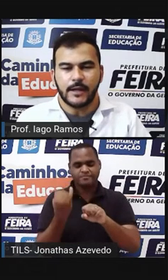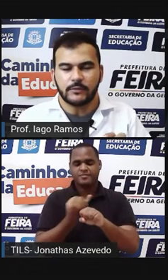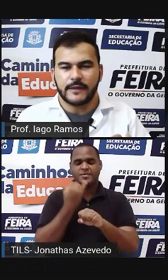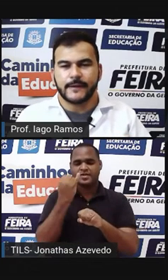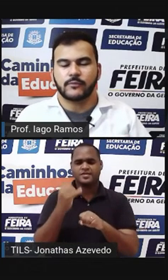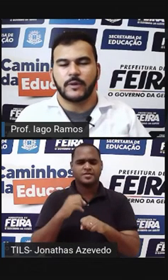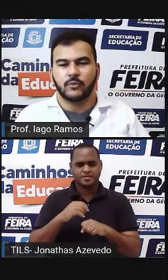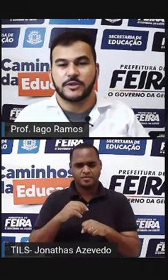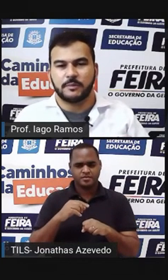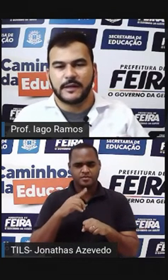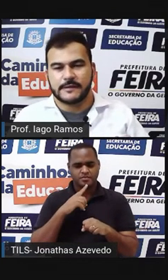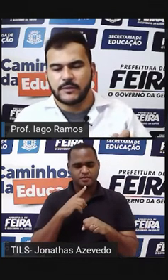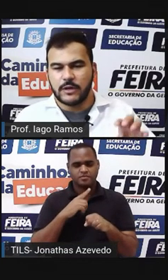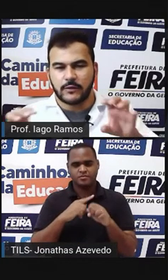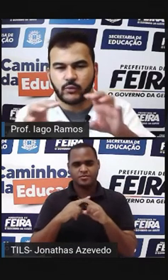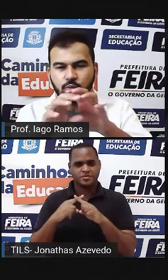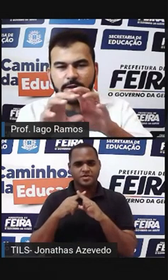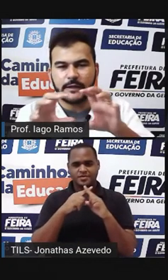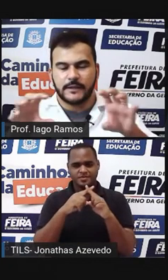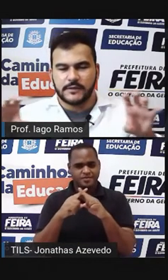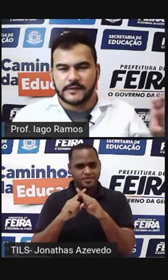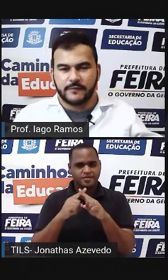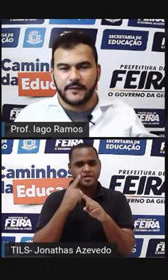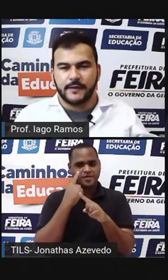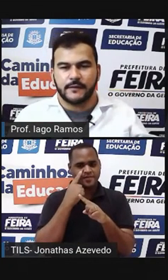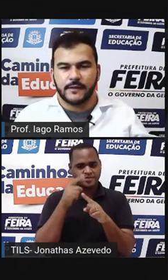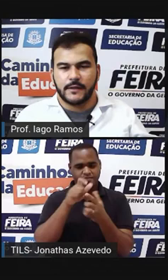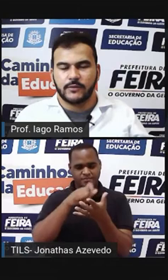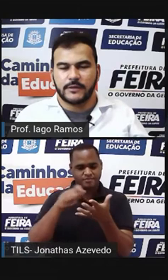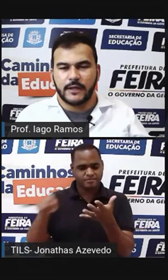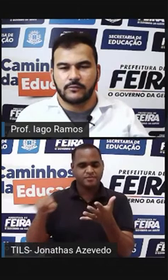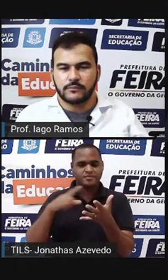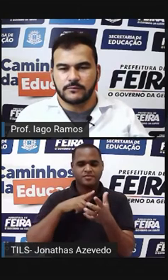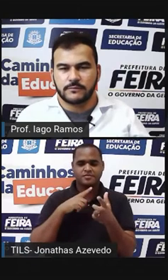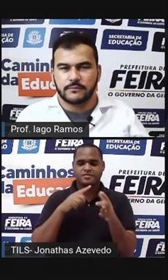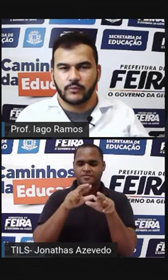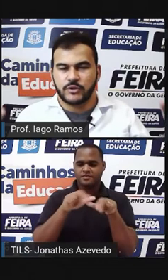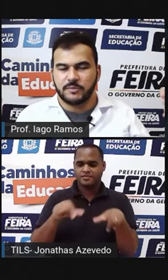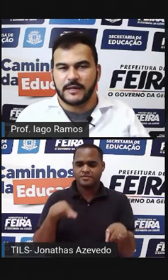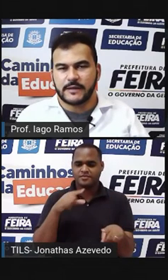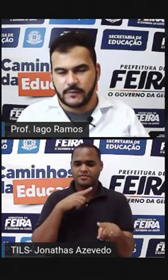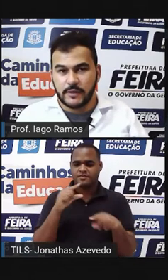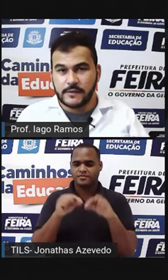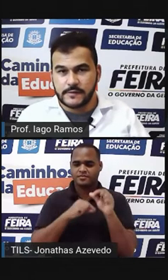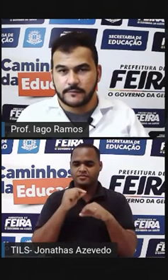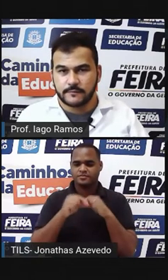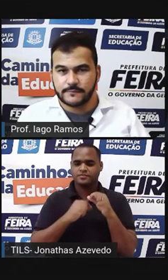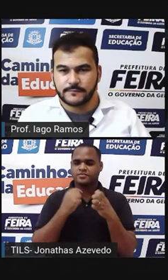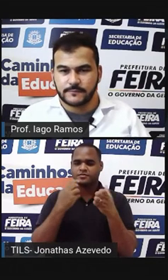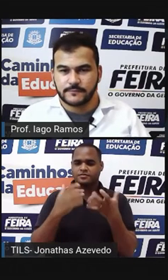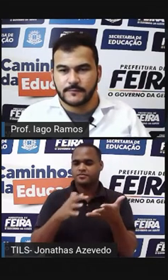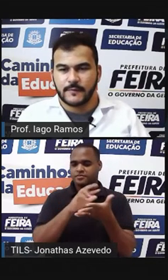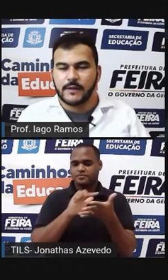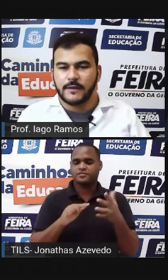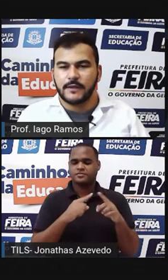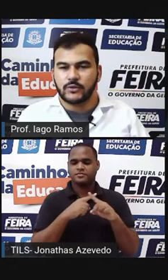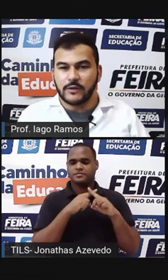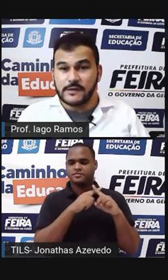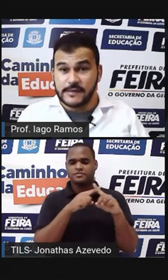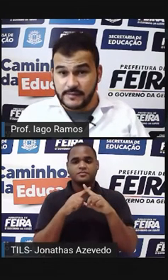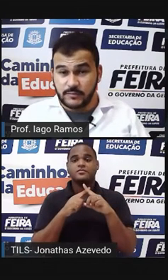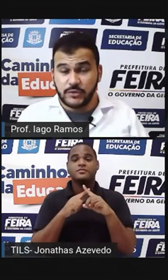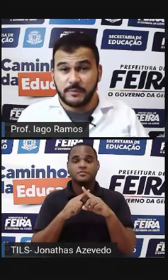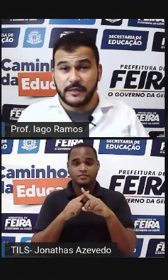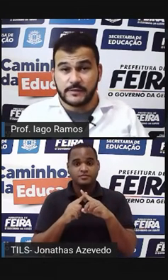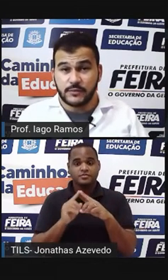Eu tenho uma multiplicação Se olhar tudo aquilo ali que eu escrevi Eu tenho multiplicações E em